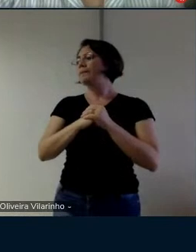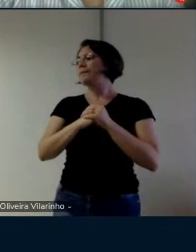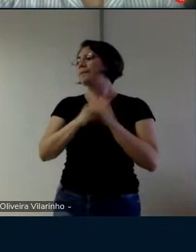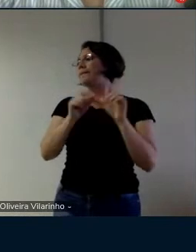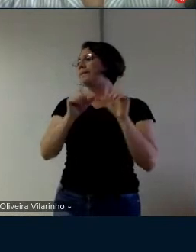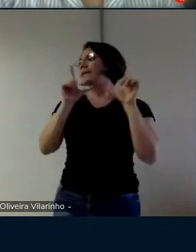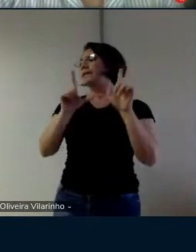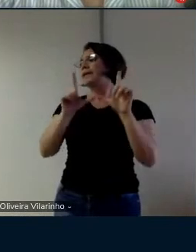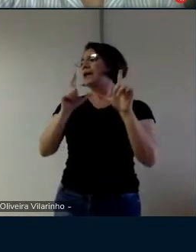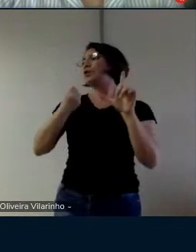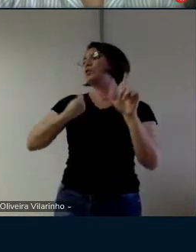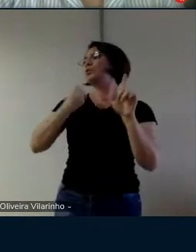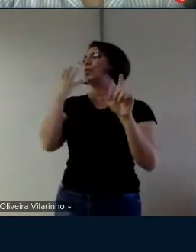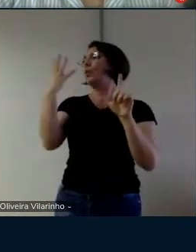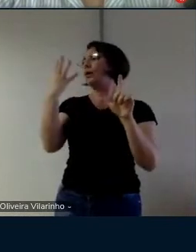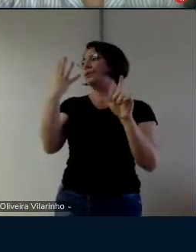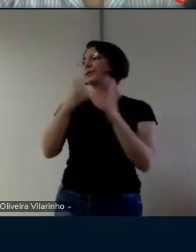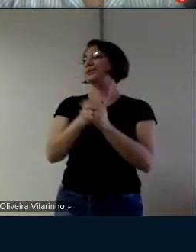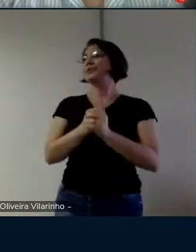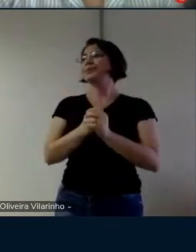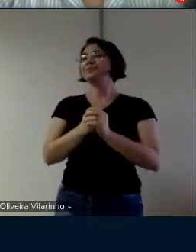o slide número 4